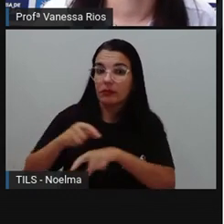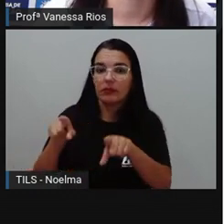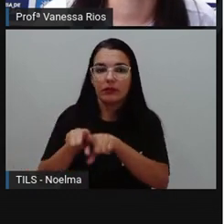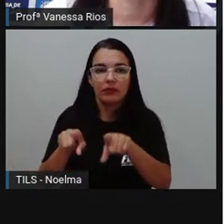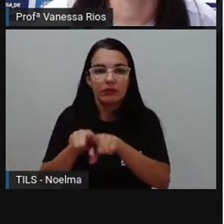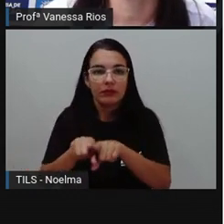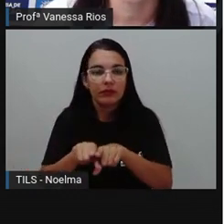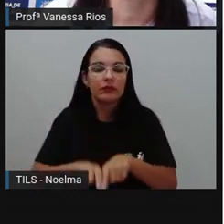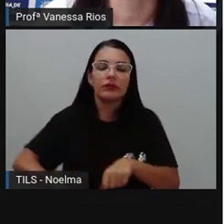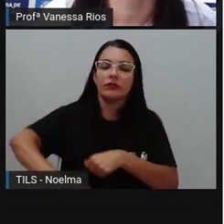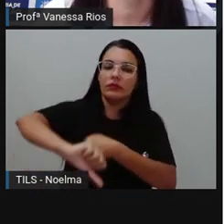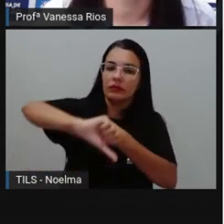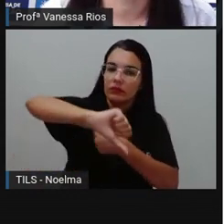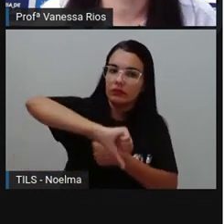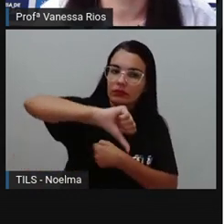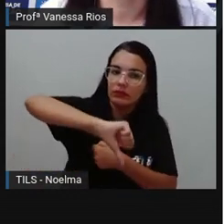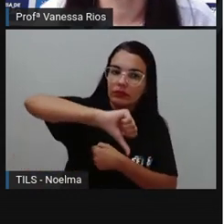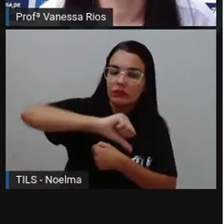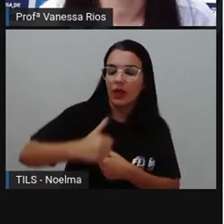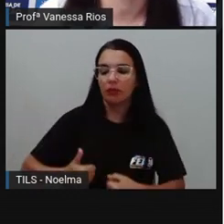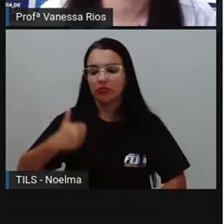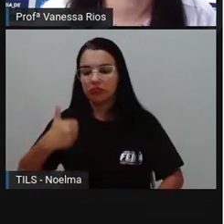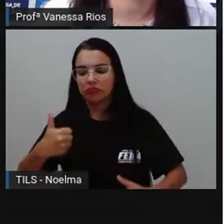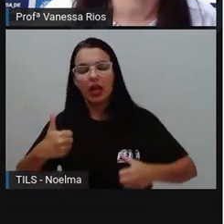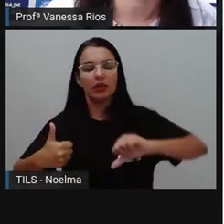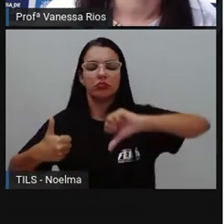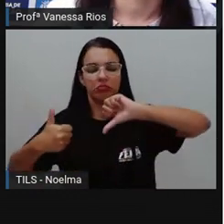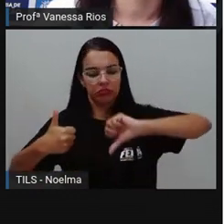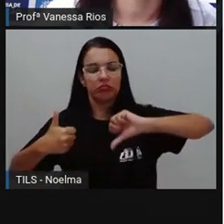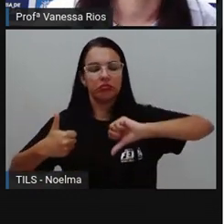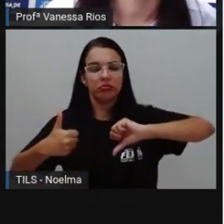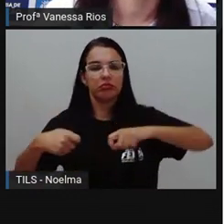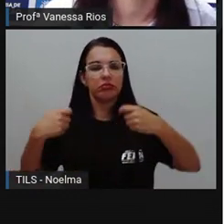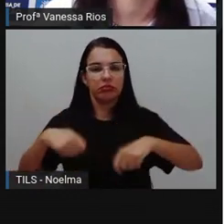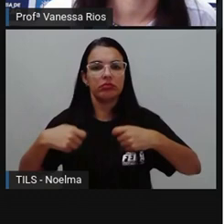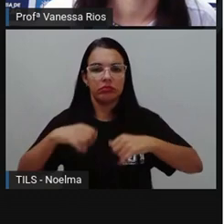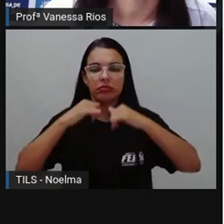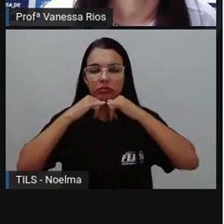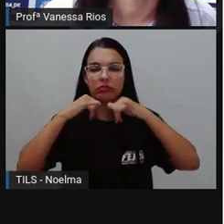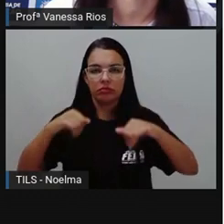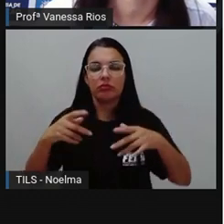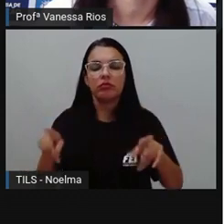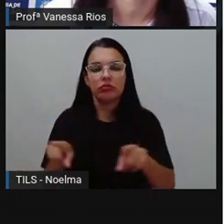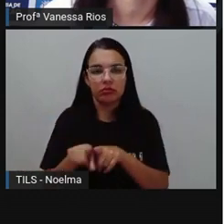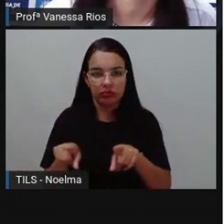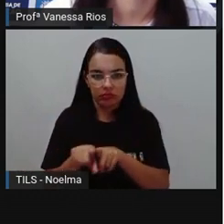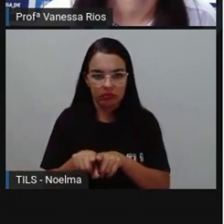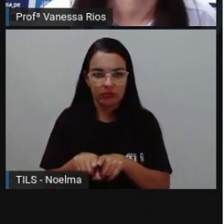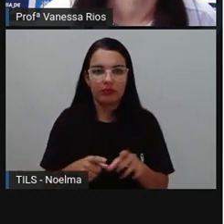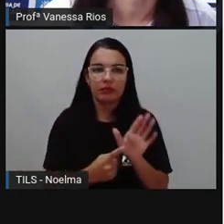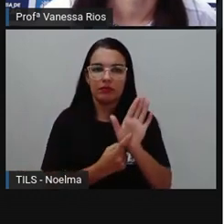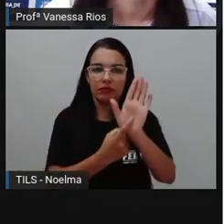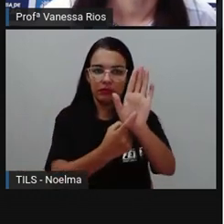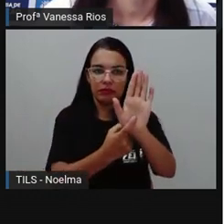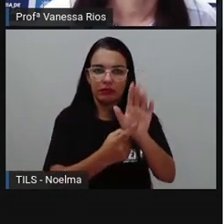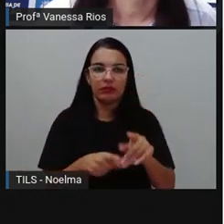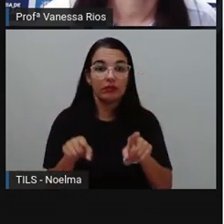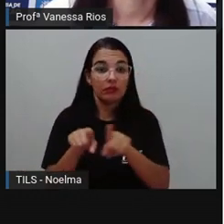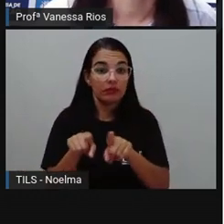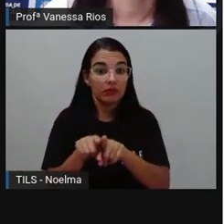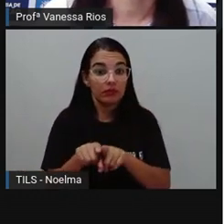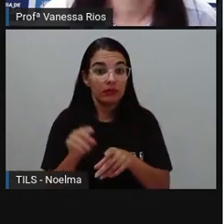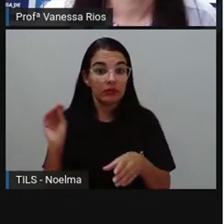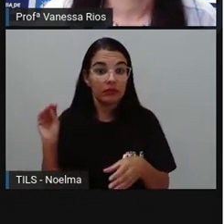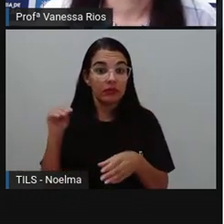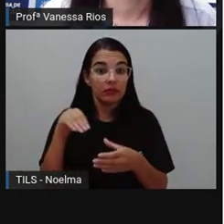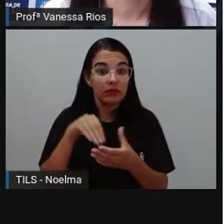desfavoráveis, os pontos positivos e os pontos negativos daquilo que está sendo apresentado. Também